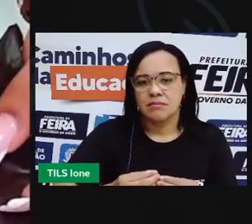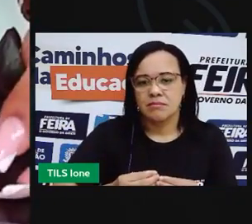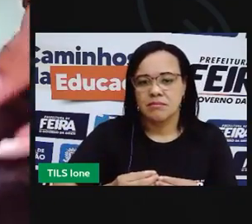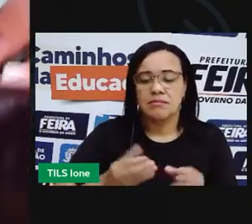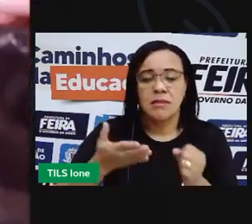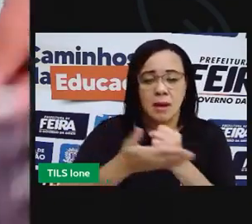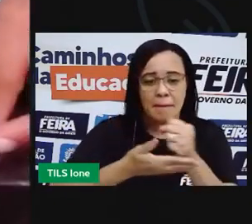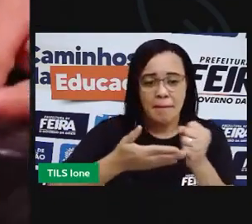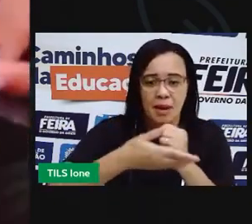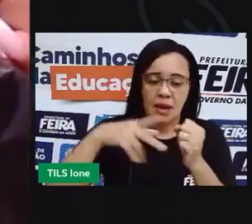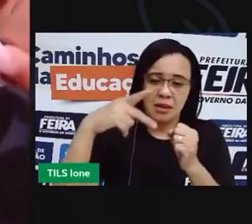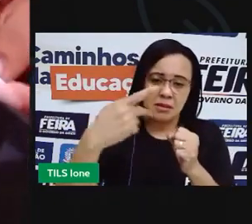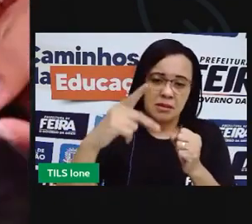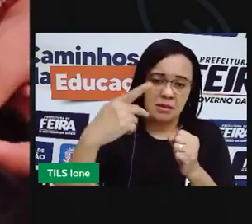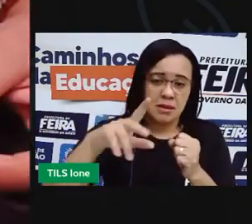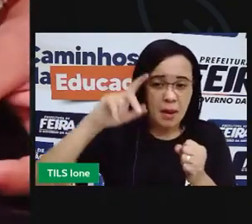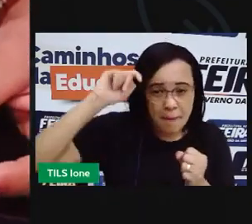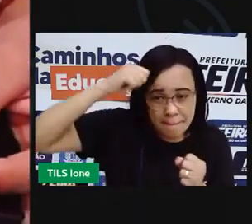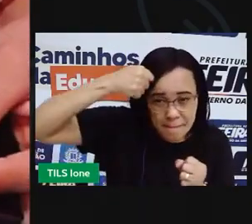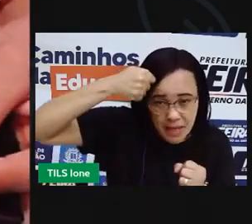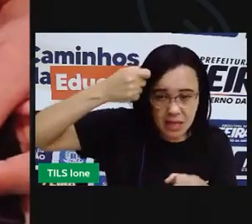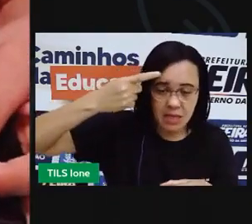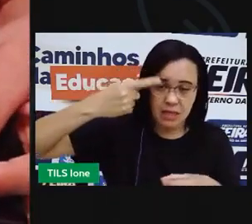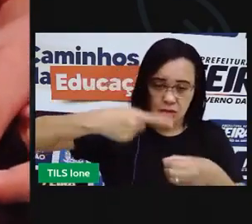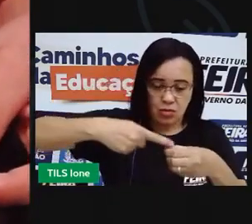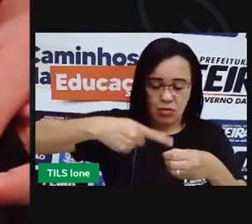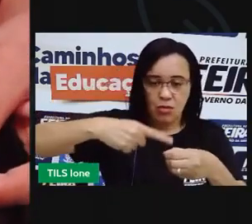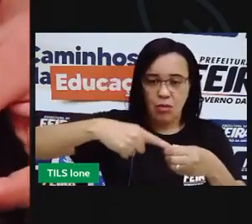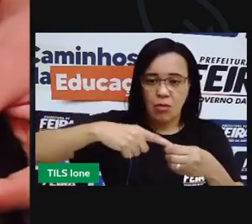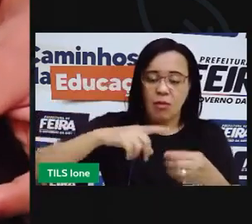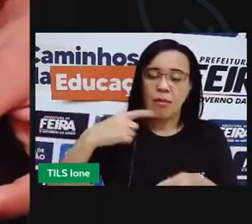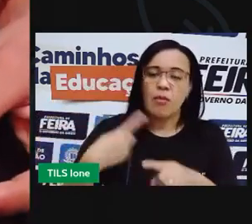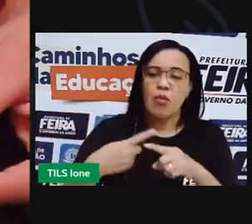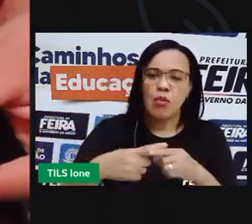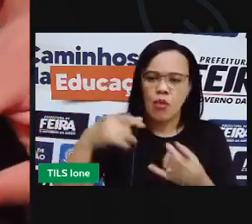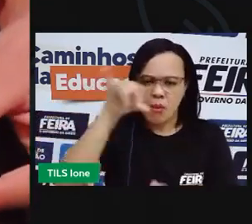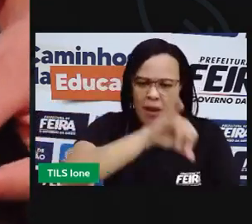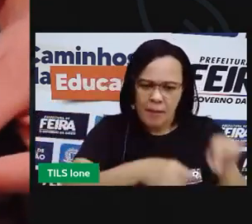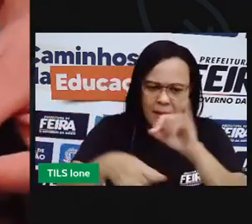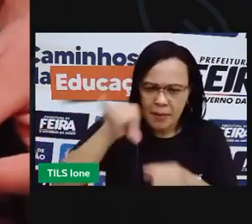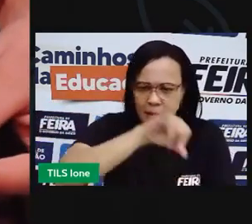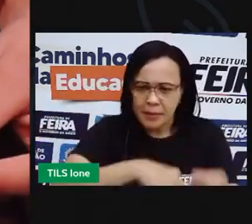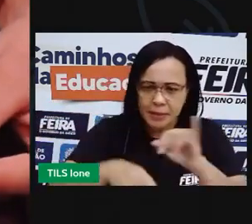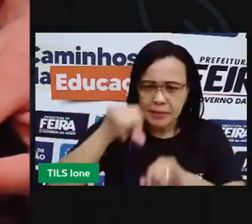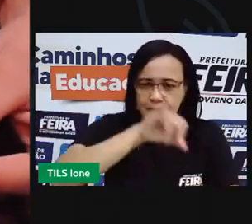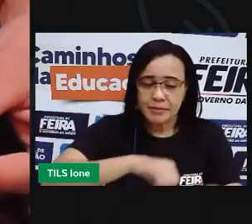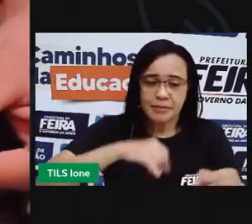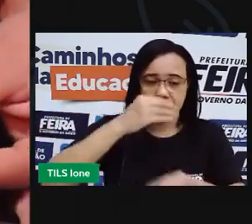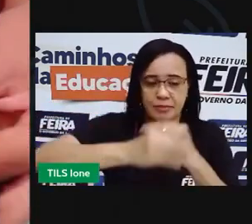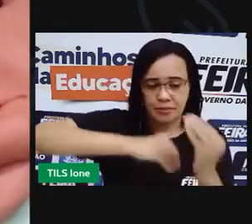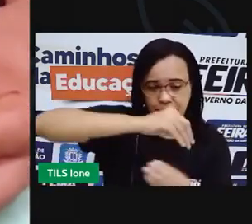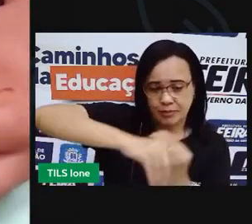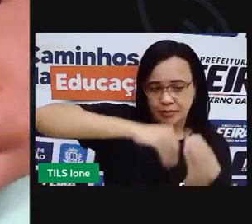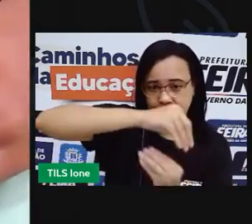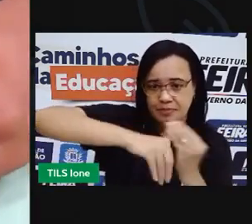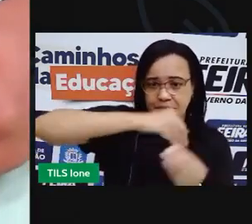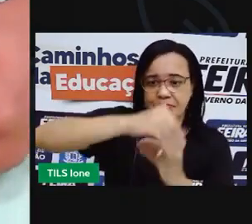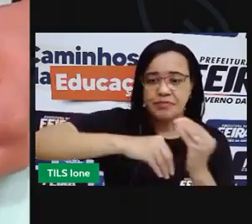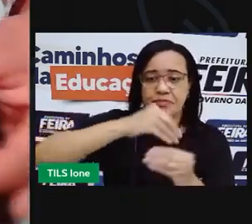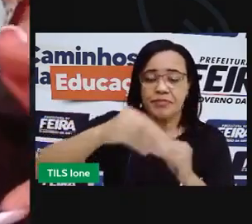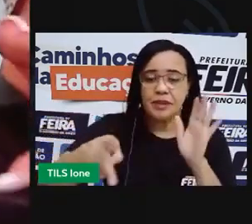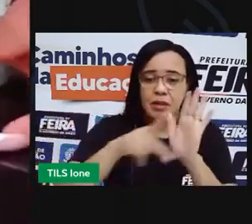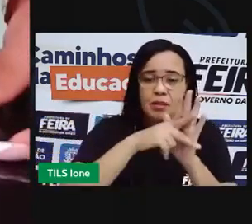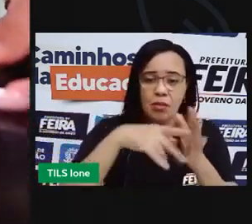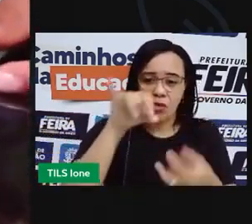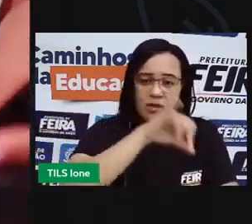petróleo onde passa por diversos processos físicos gerando uma substância capaz de produzir